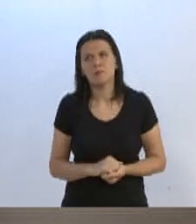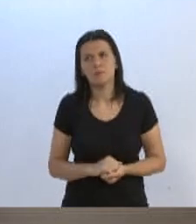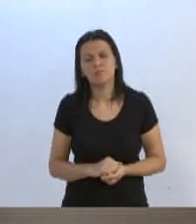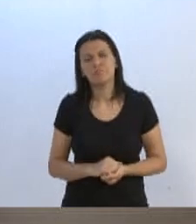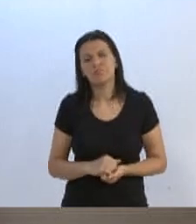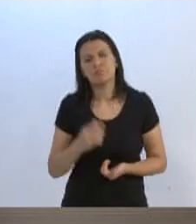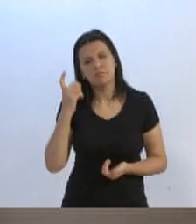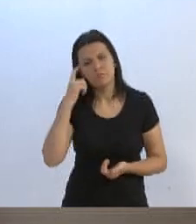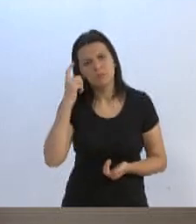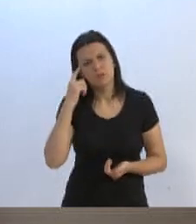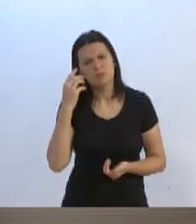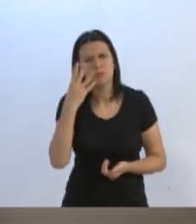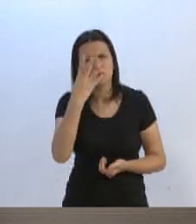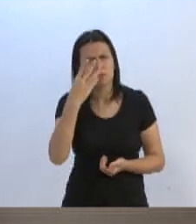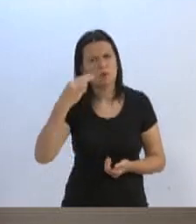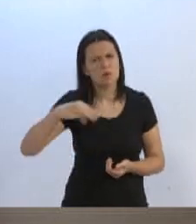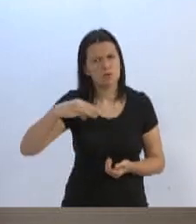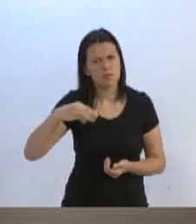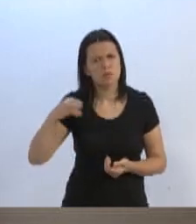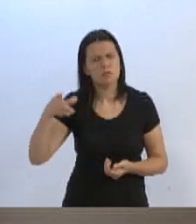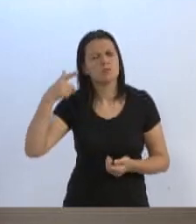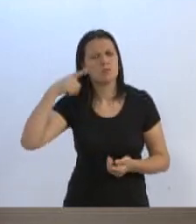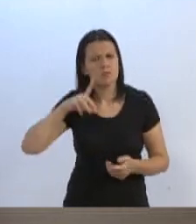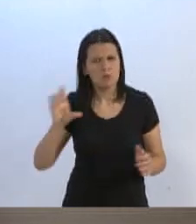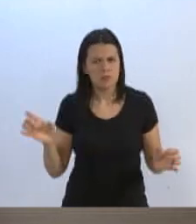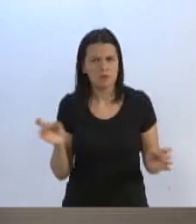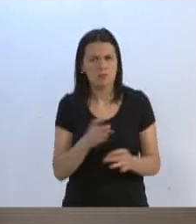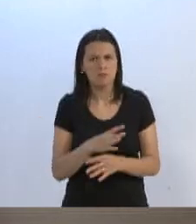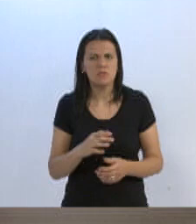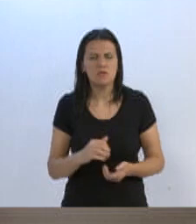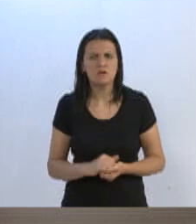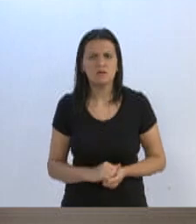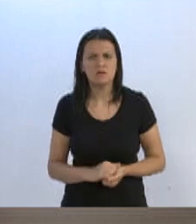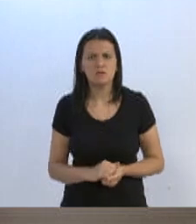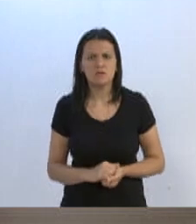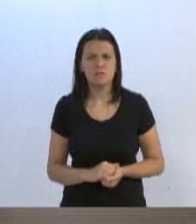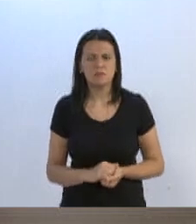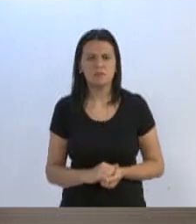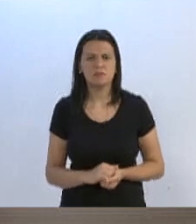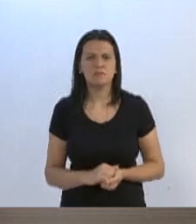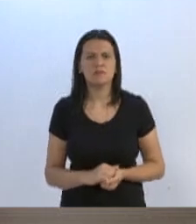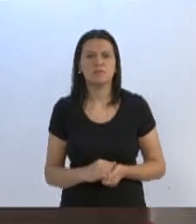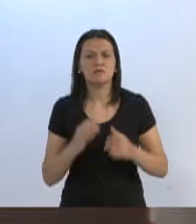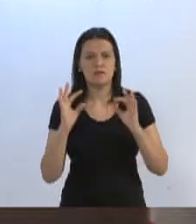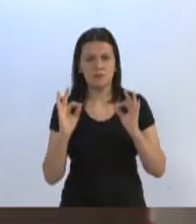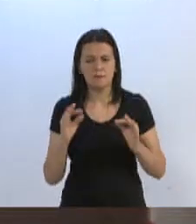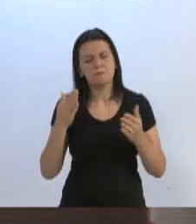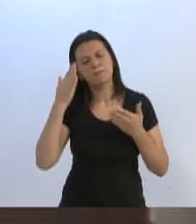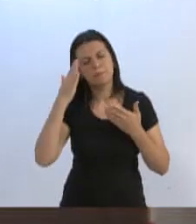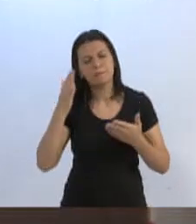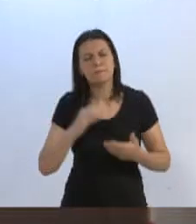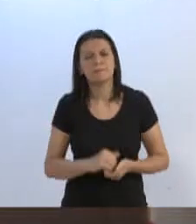Acredito que mais quatro minutos. Vossa Excelência conclui o seu pronunciamento. bom assim? Com certeza, Sr. Presidente. Muito obrigado.